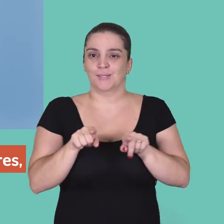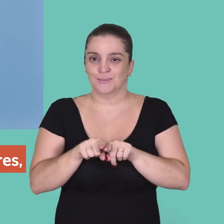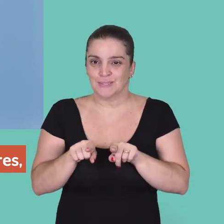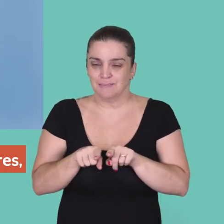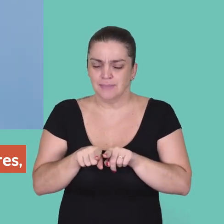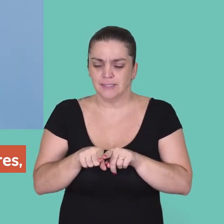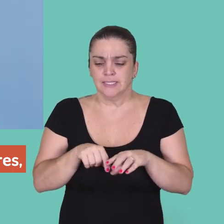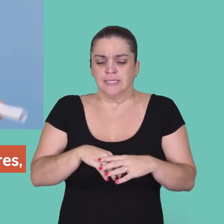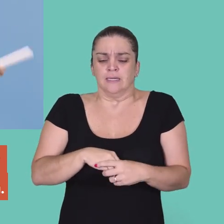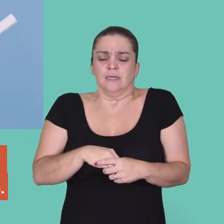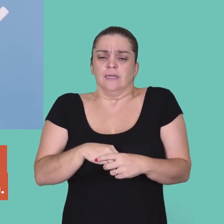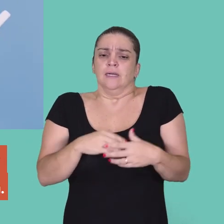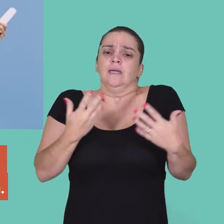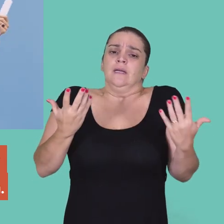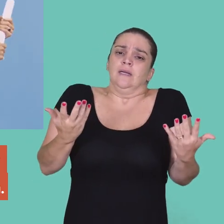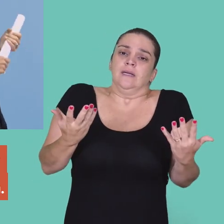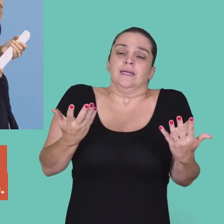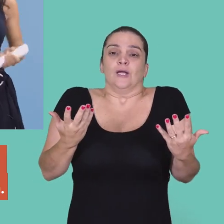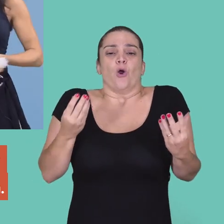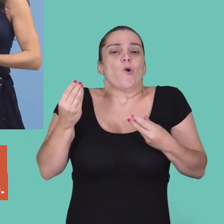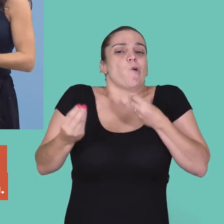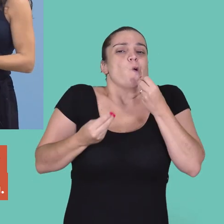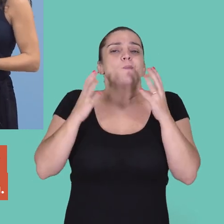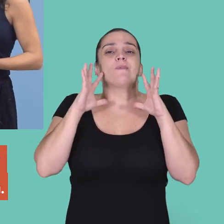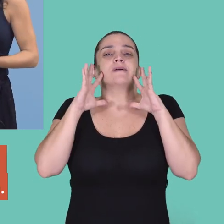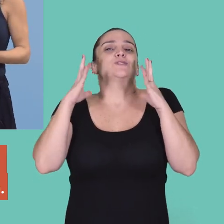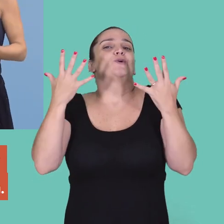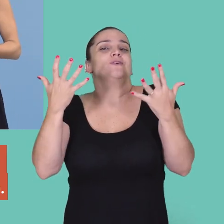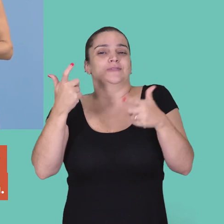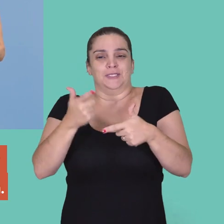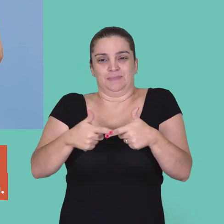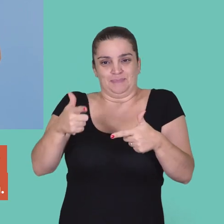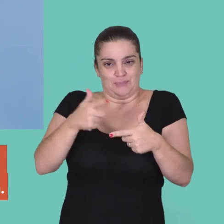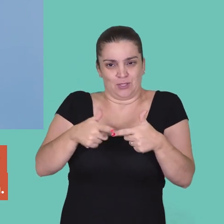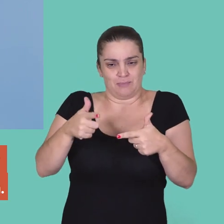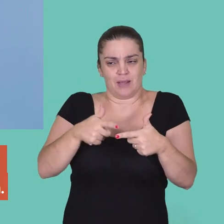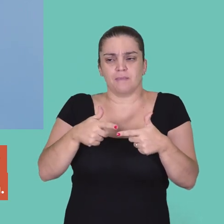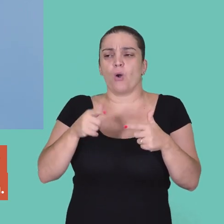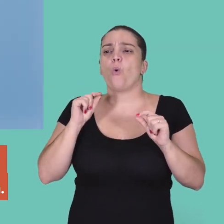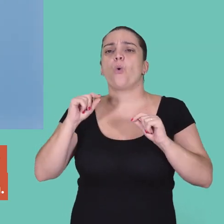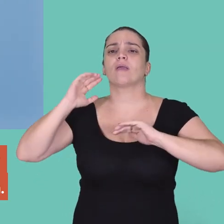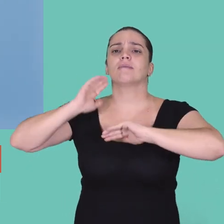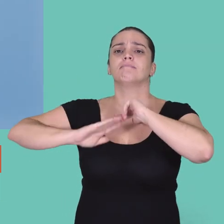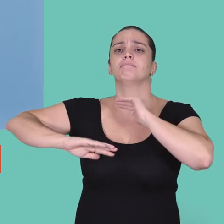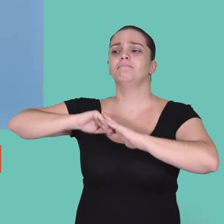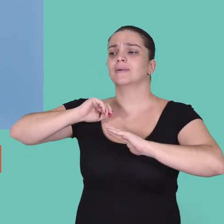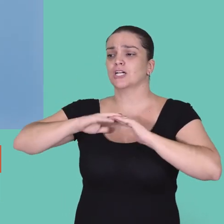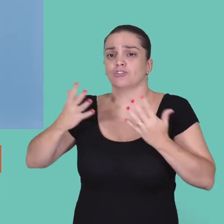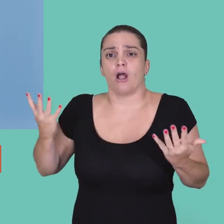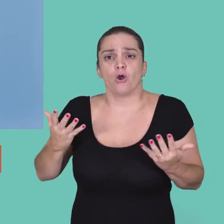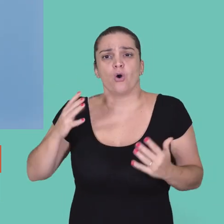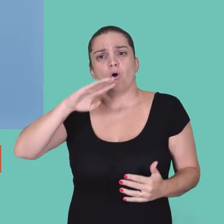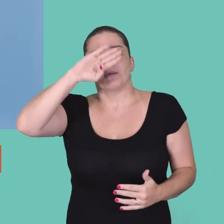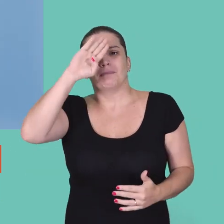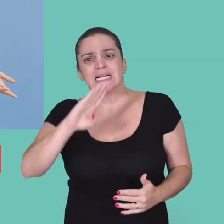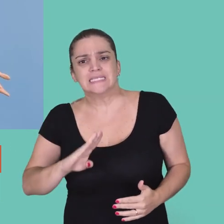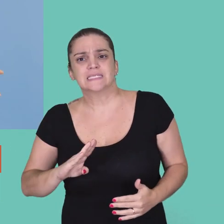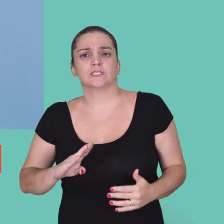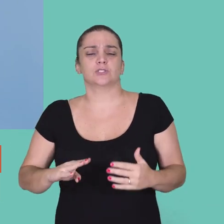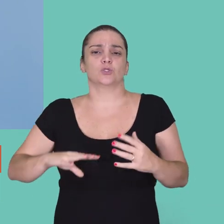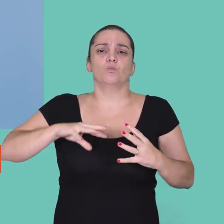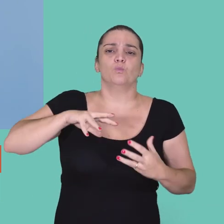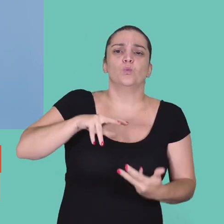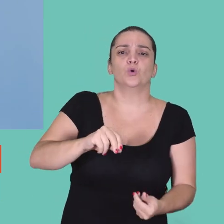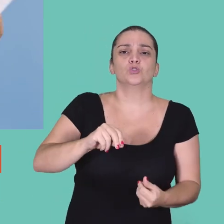mercado de trabalho. Bom, mas Marta, a gente pode começar a falar um pouco sobre as soluções do problema. Que ações têm sido feitas hoje no